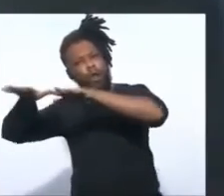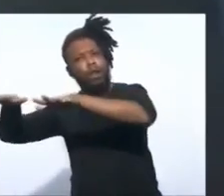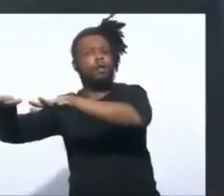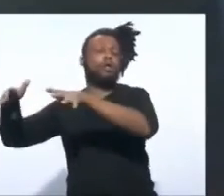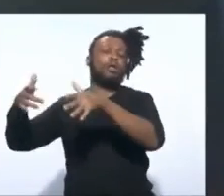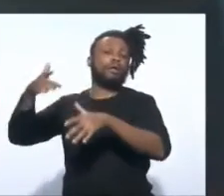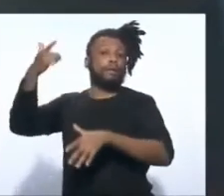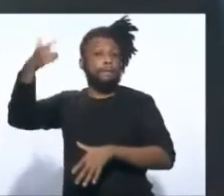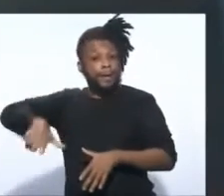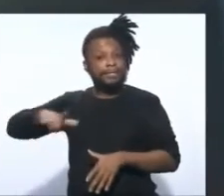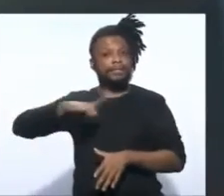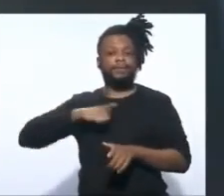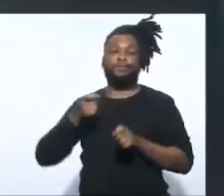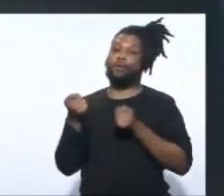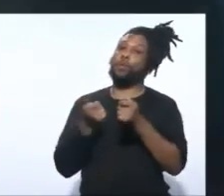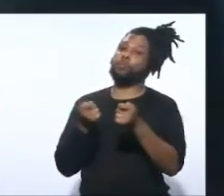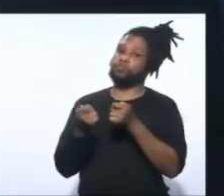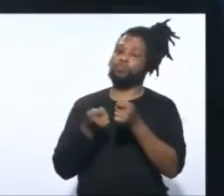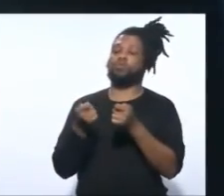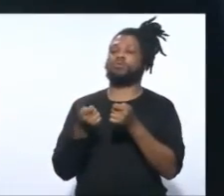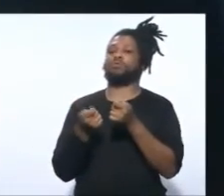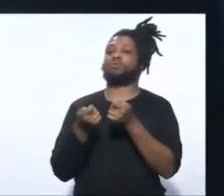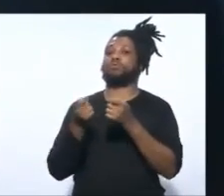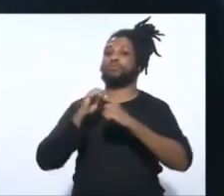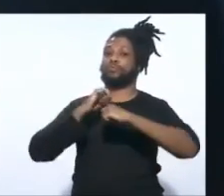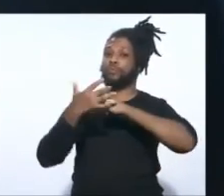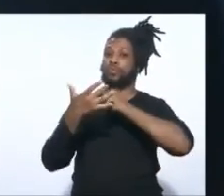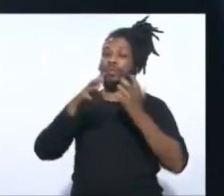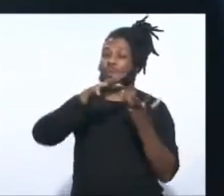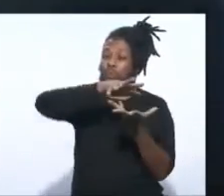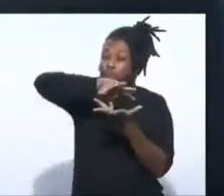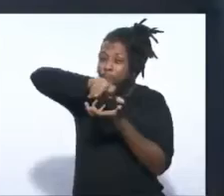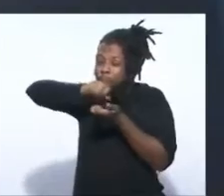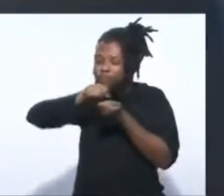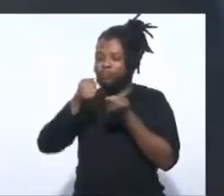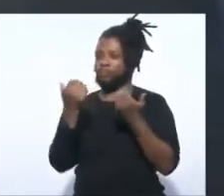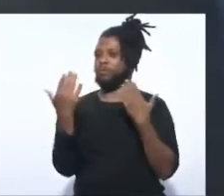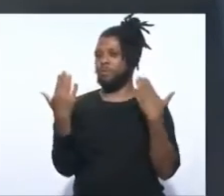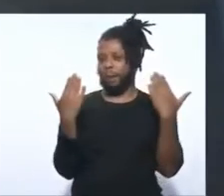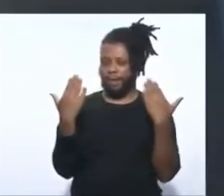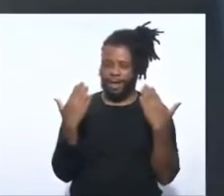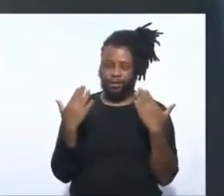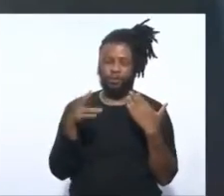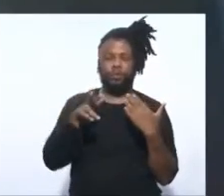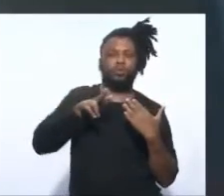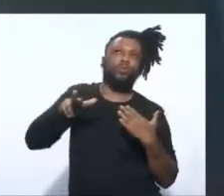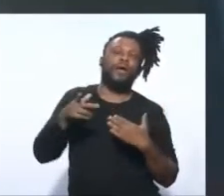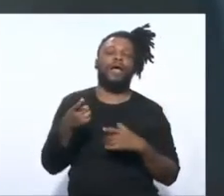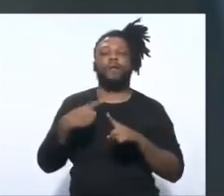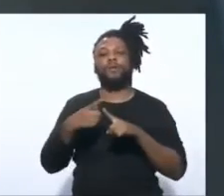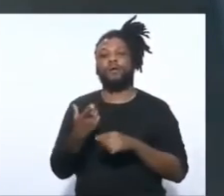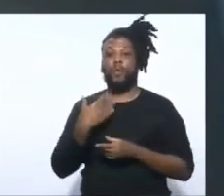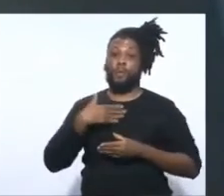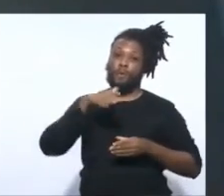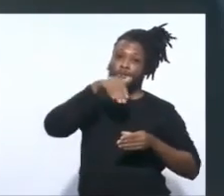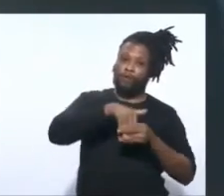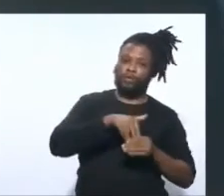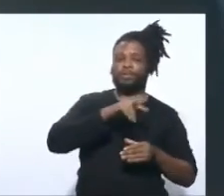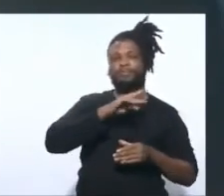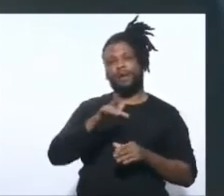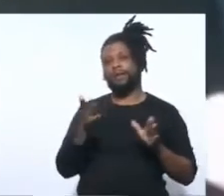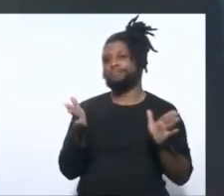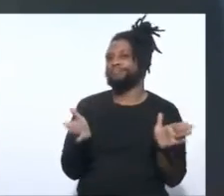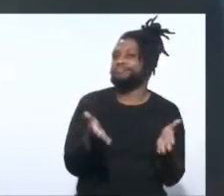mais controle teve sobre a doença no mundo. não há de ser com o nosso voto que vai se promover